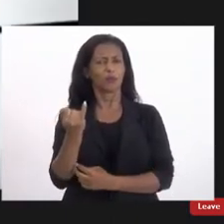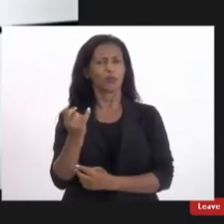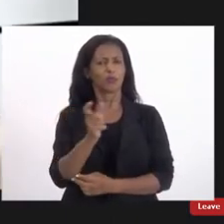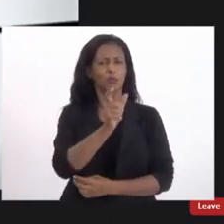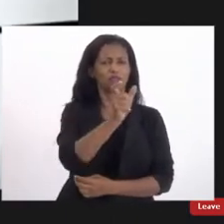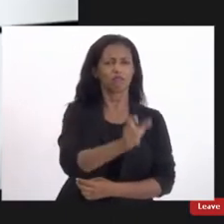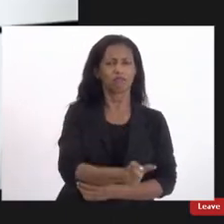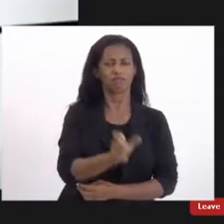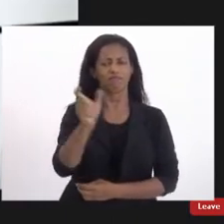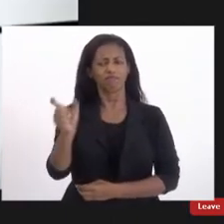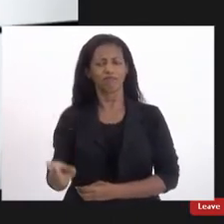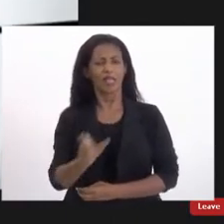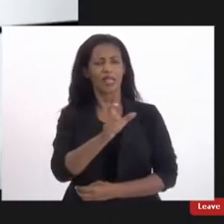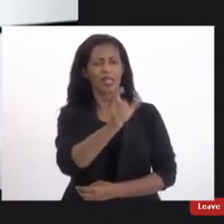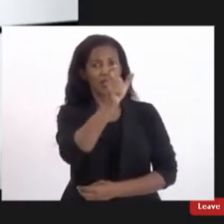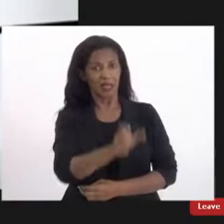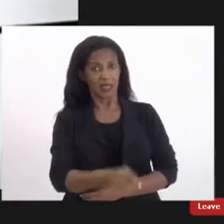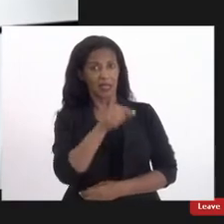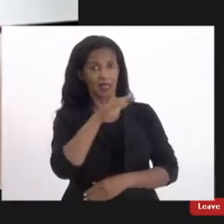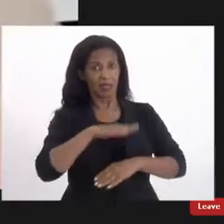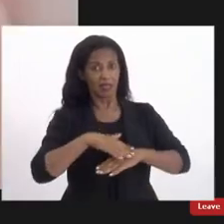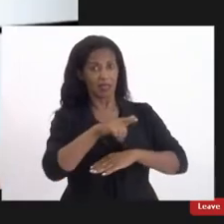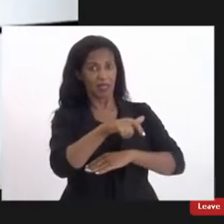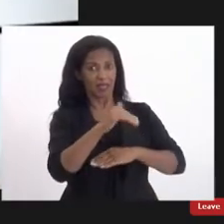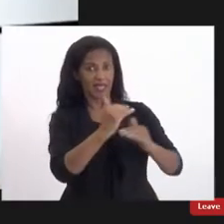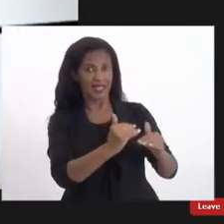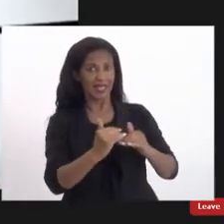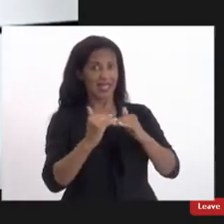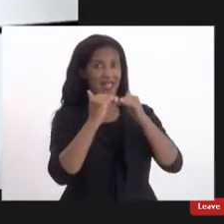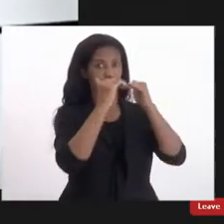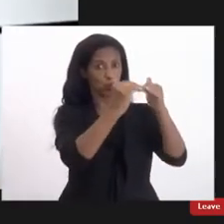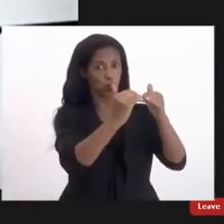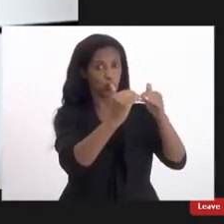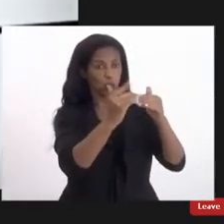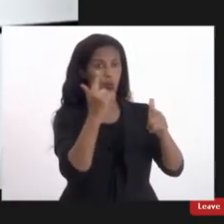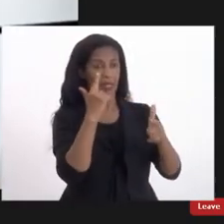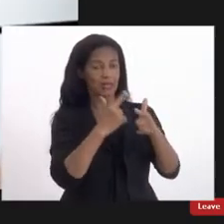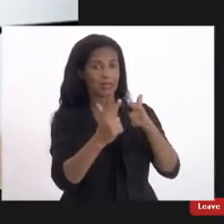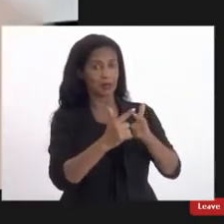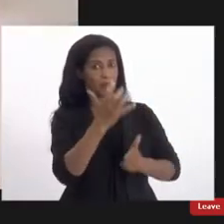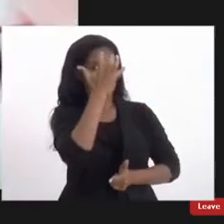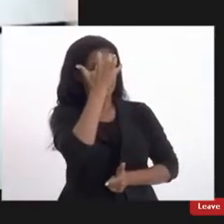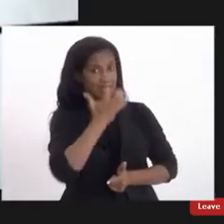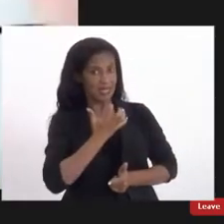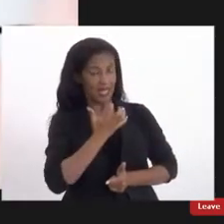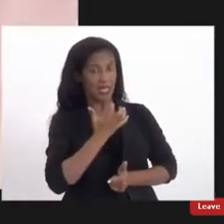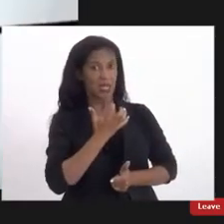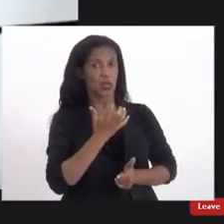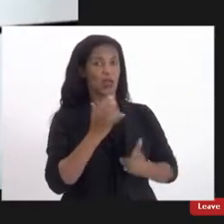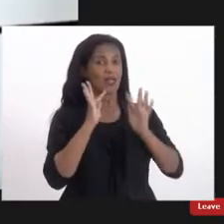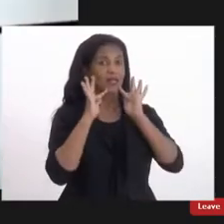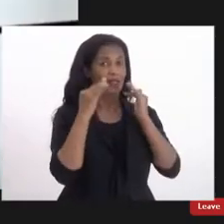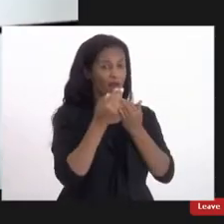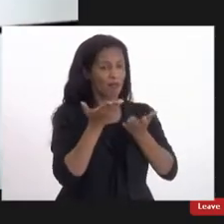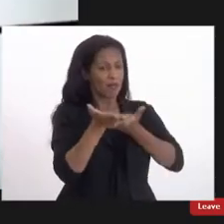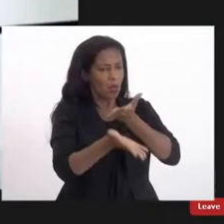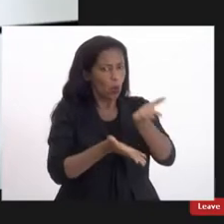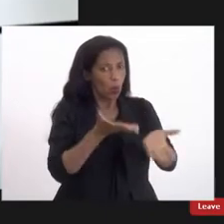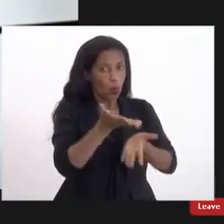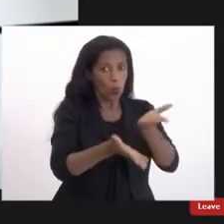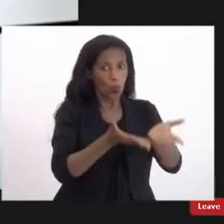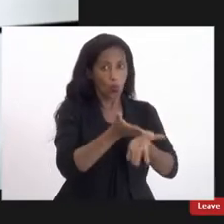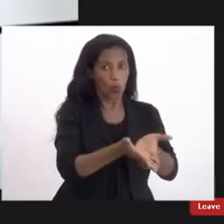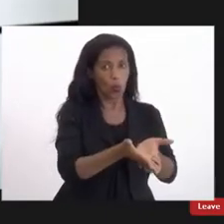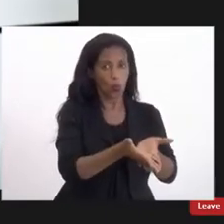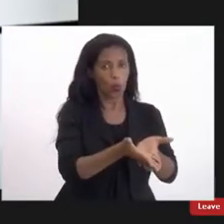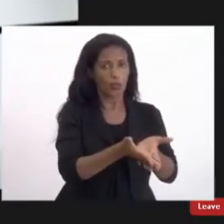tem os adultos que são severos que a família cuida tem os que cuidam maravilhosamente bem tem aqueles exatamente que